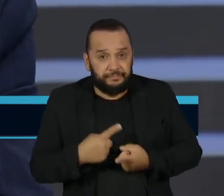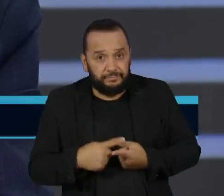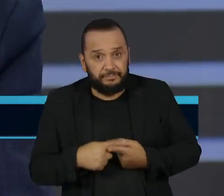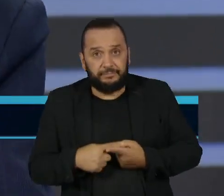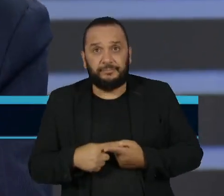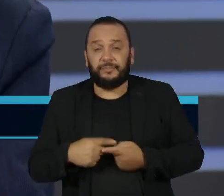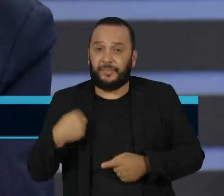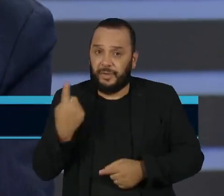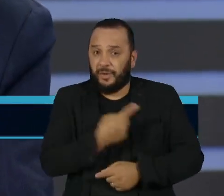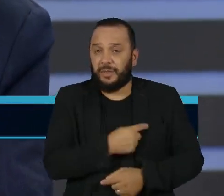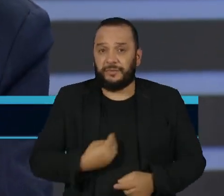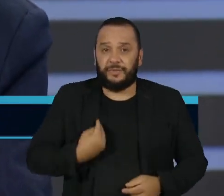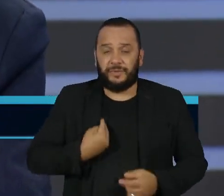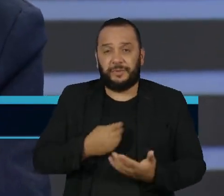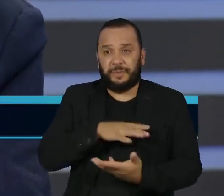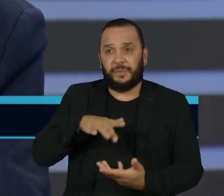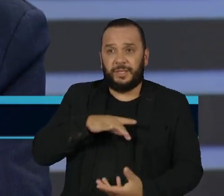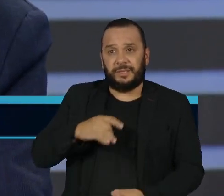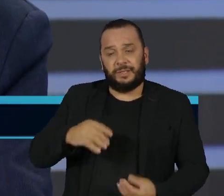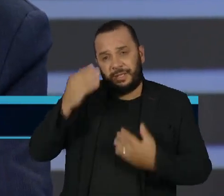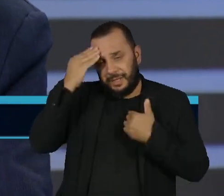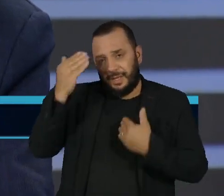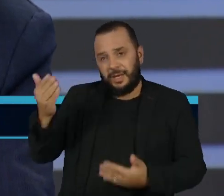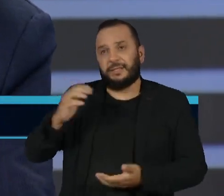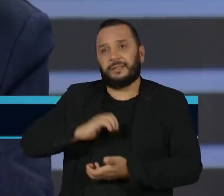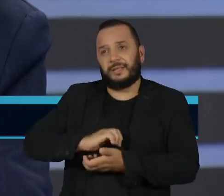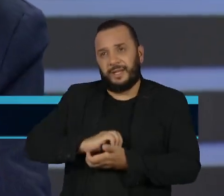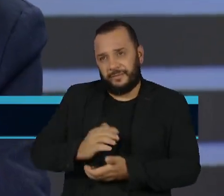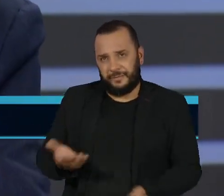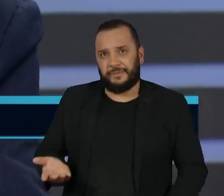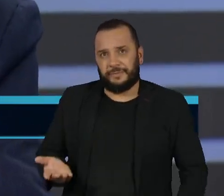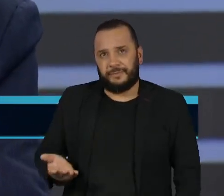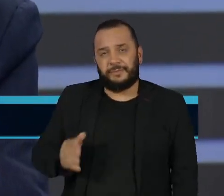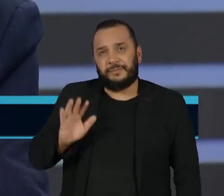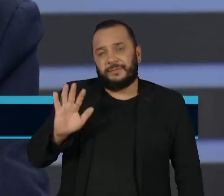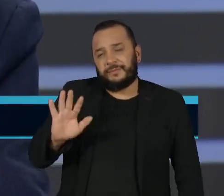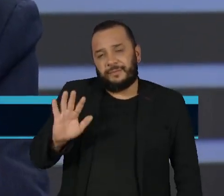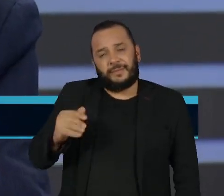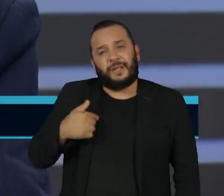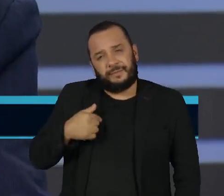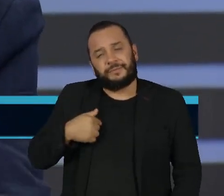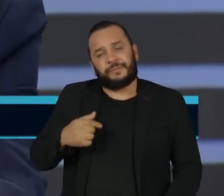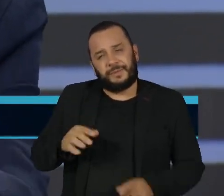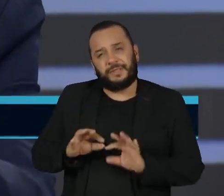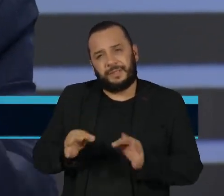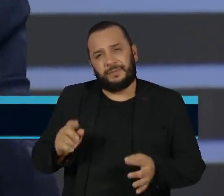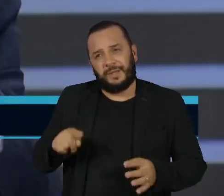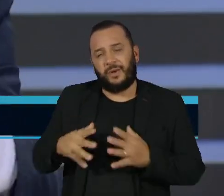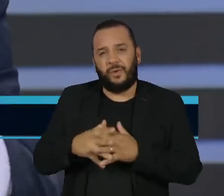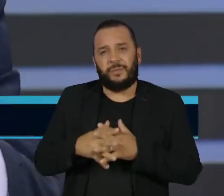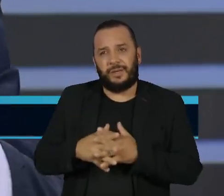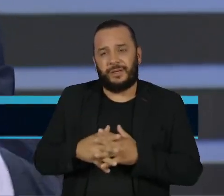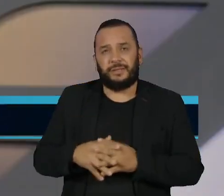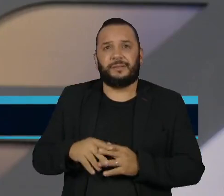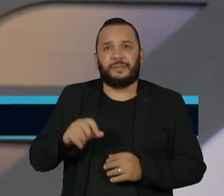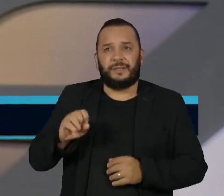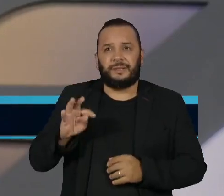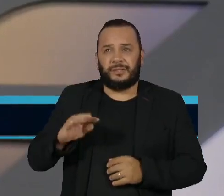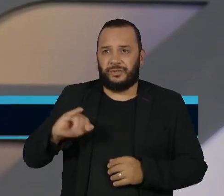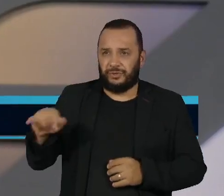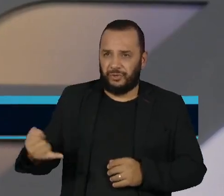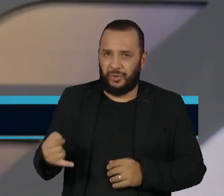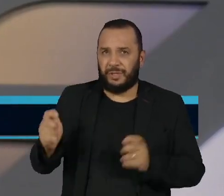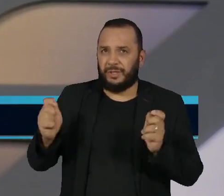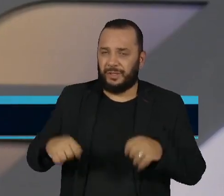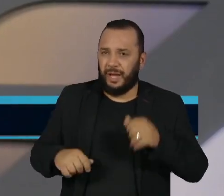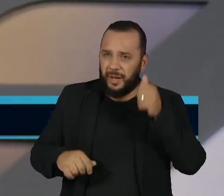ainda hoje numa democracia, graças ao Supremo Tribunal Federal. Então, a questão em síntese é complicada. Ele falou que o STJ poderia ser um espaço